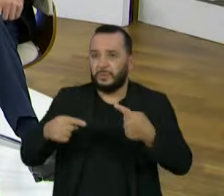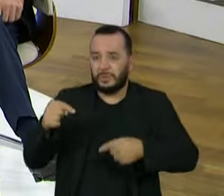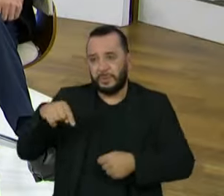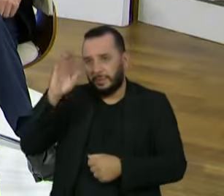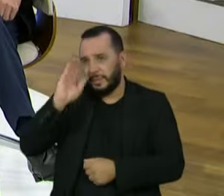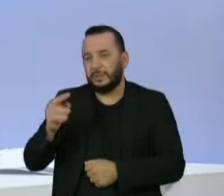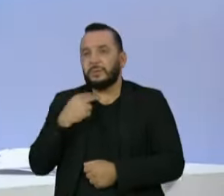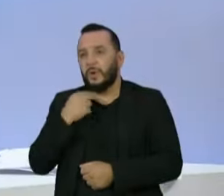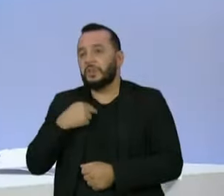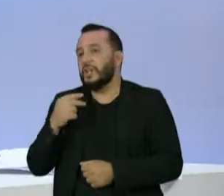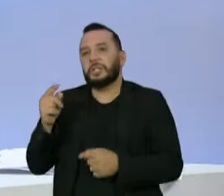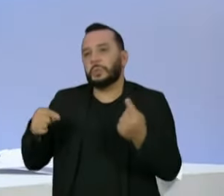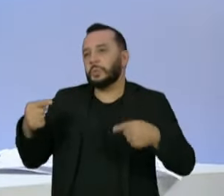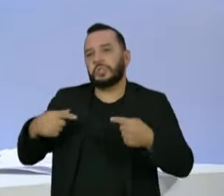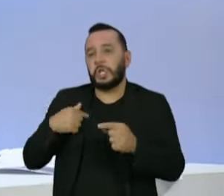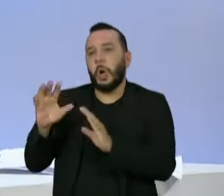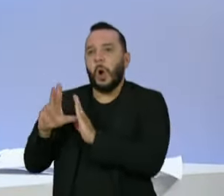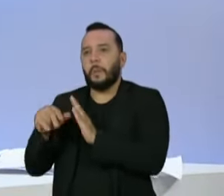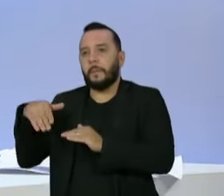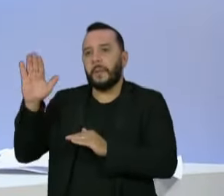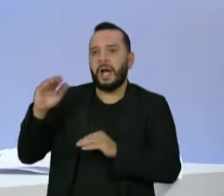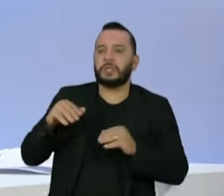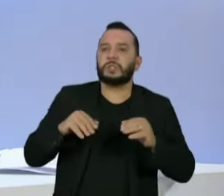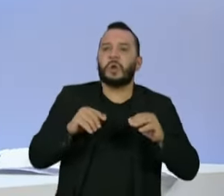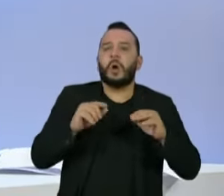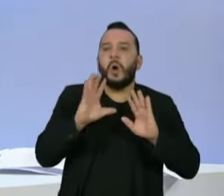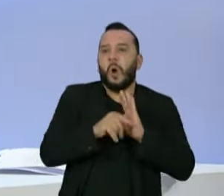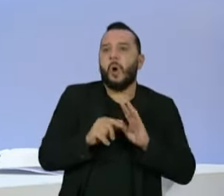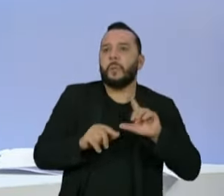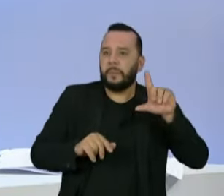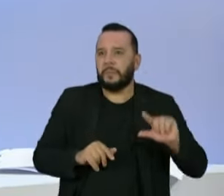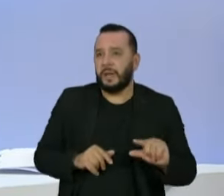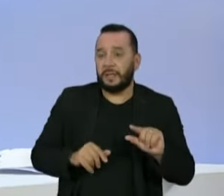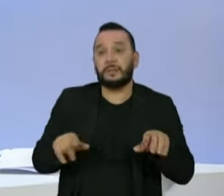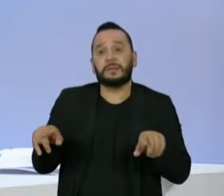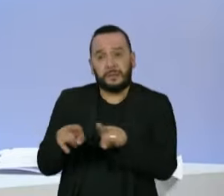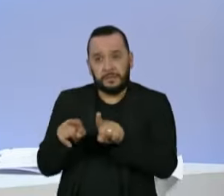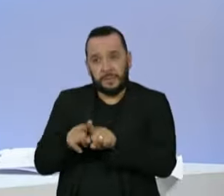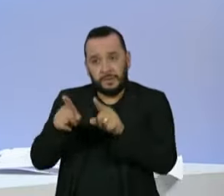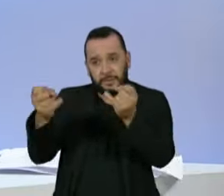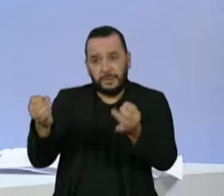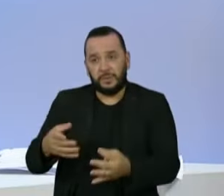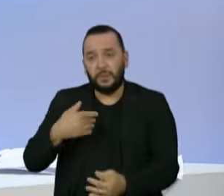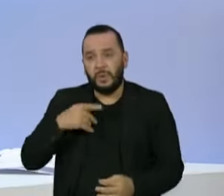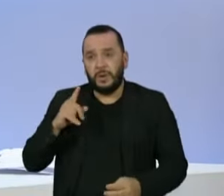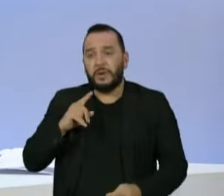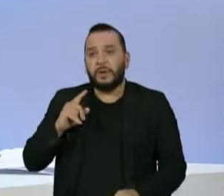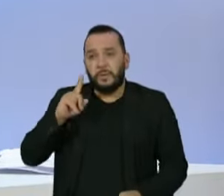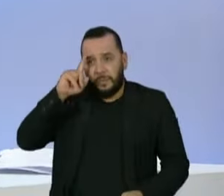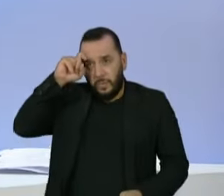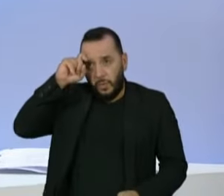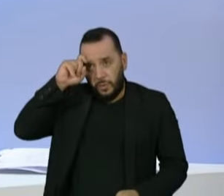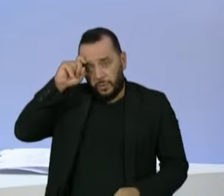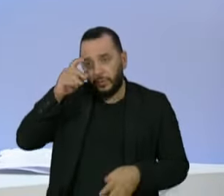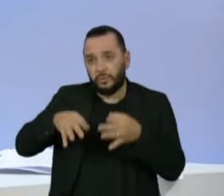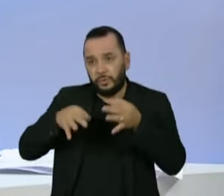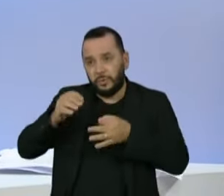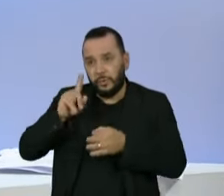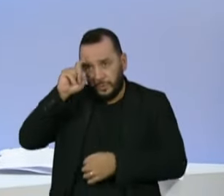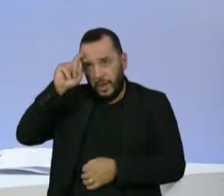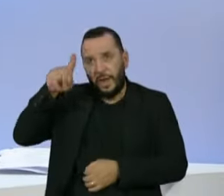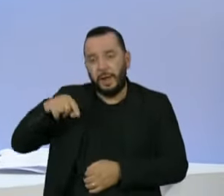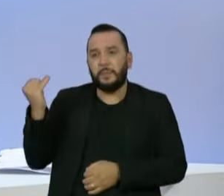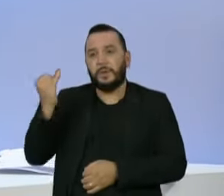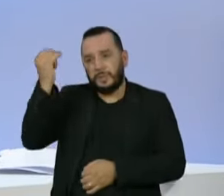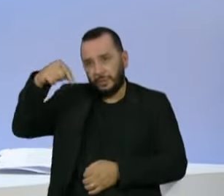rouba mais ou menos e disse que o ex-ministro da Justiça, Sérgio Moro, é uma figura importante da história do país. Já o senador Contarato foi